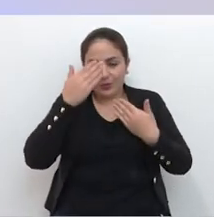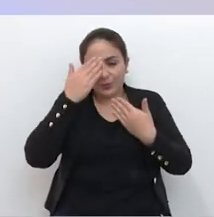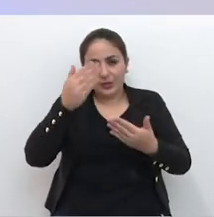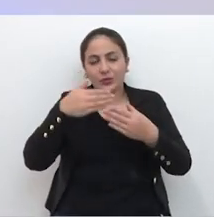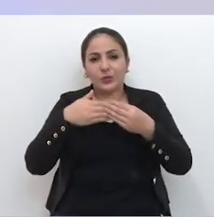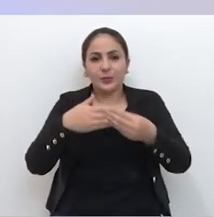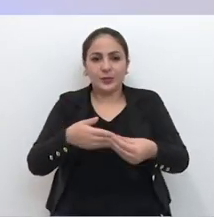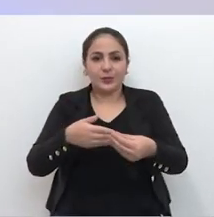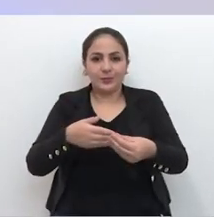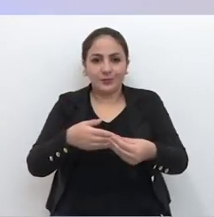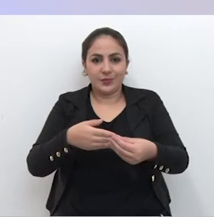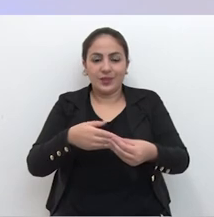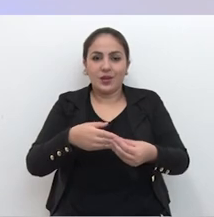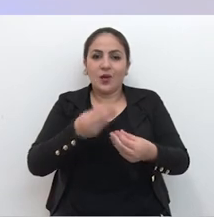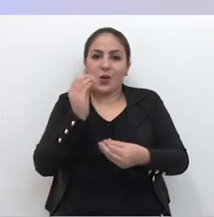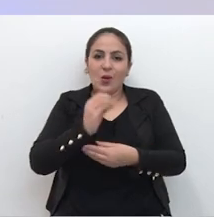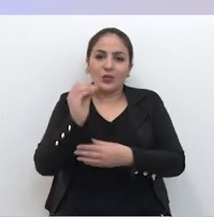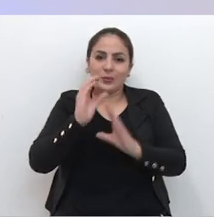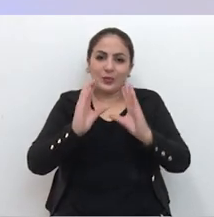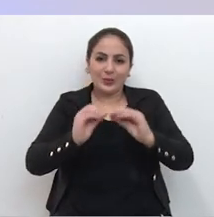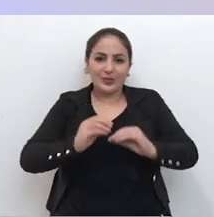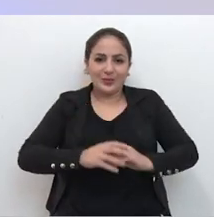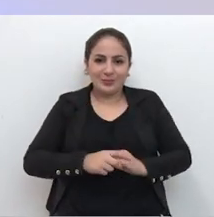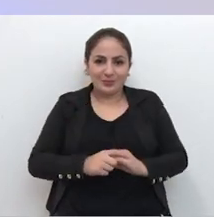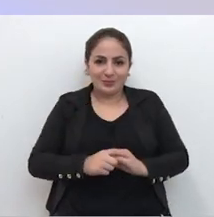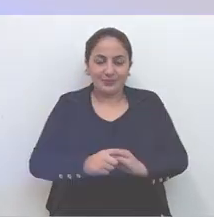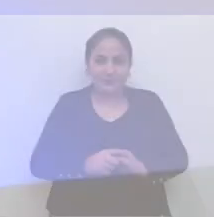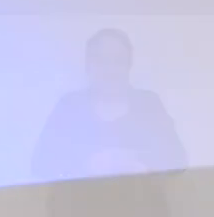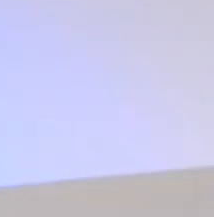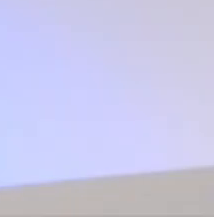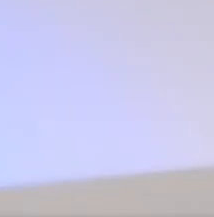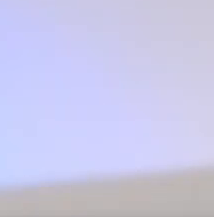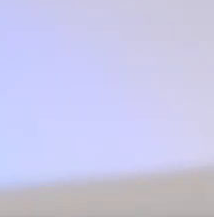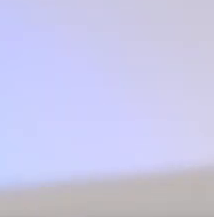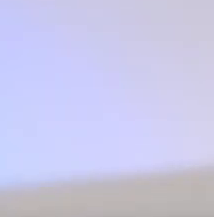aqui. Obrigada pela sua companhia e uma ótima noite!